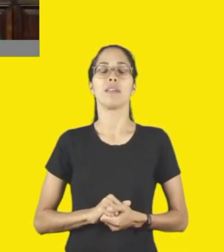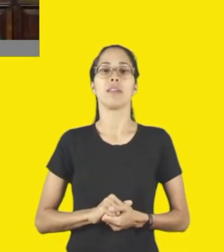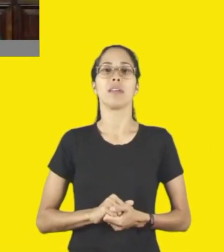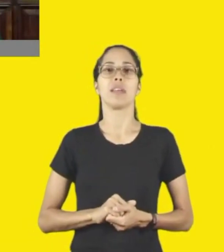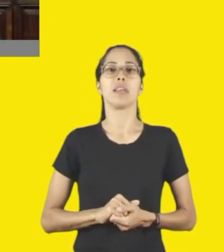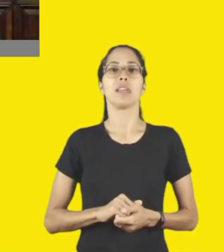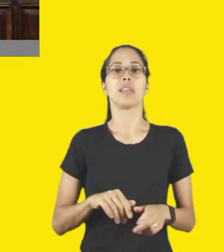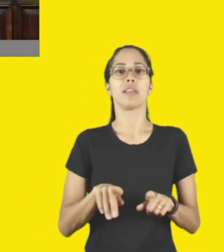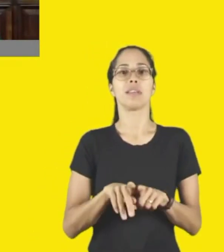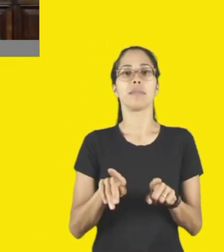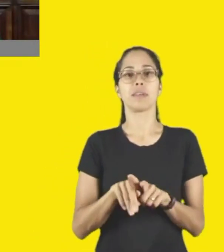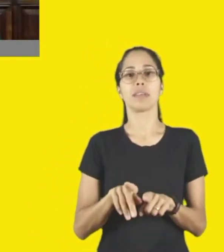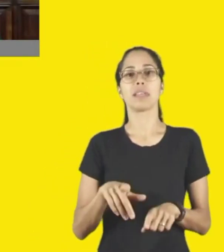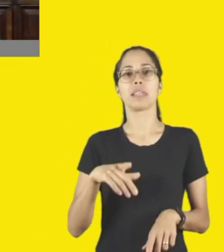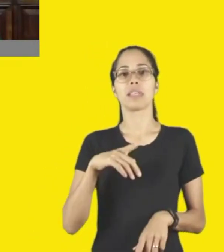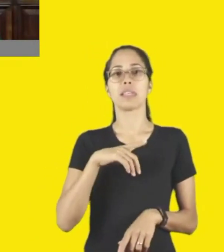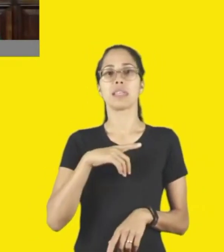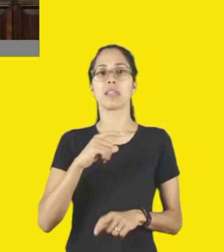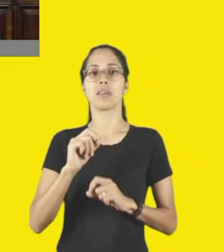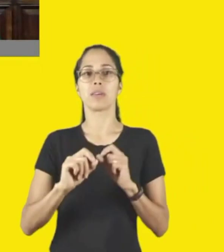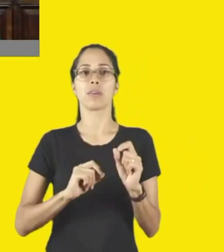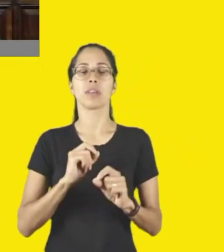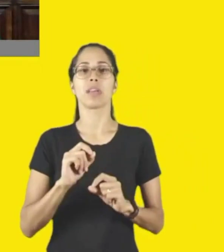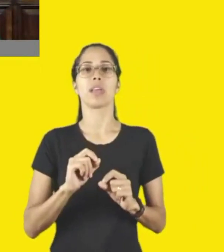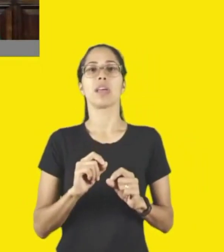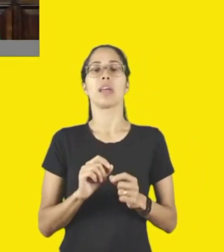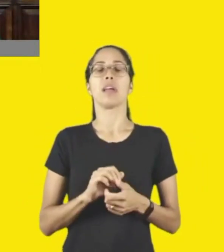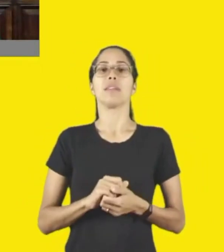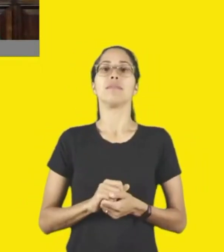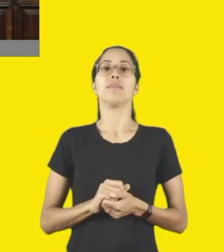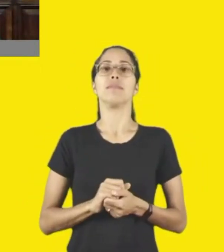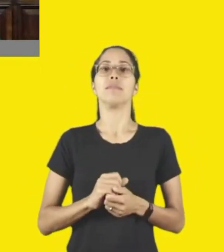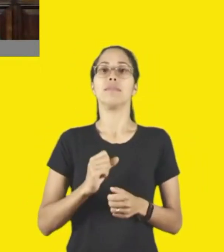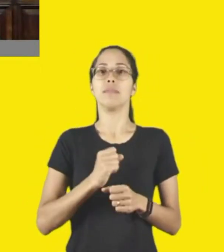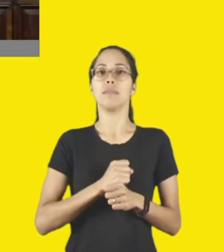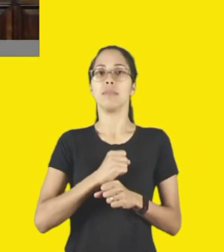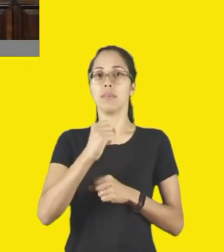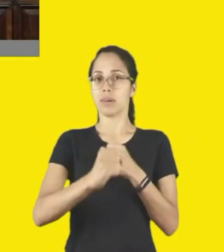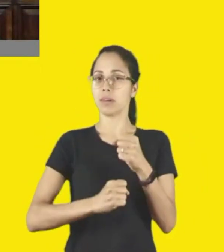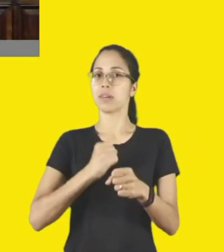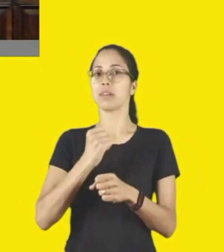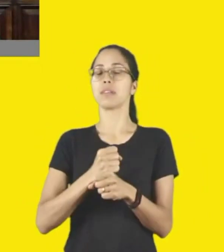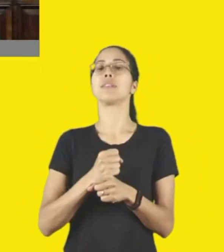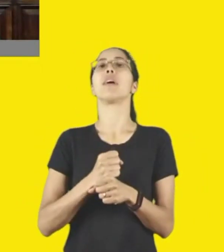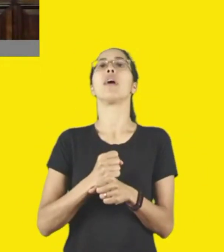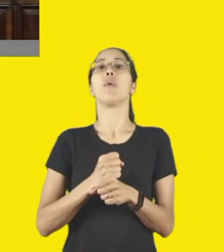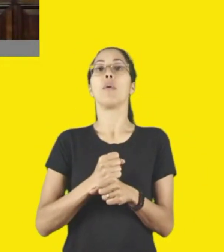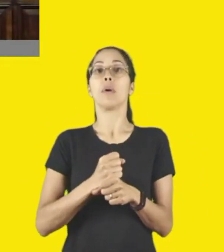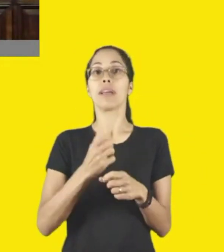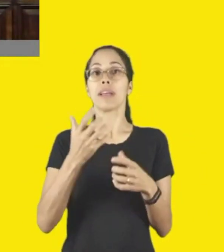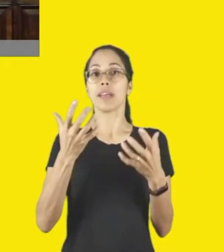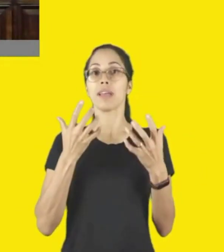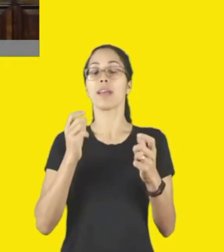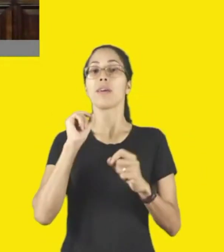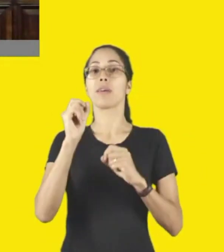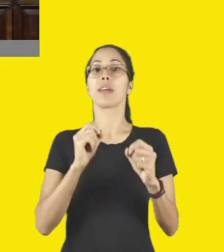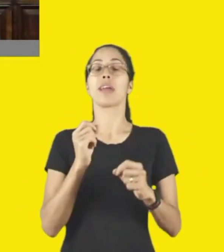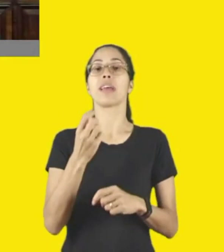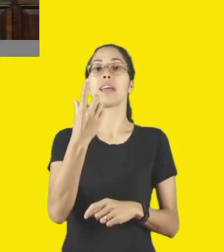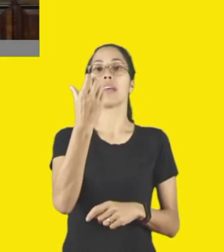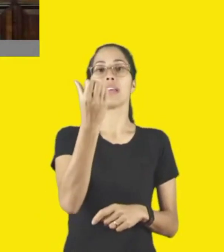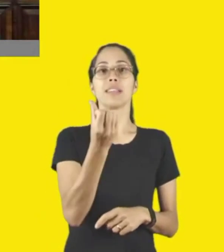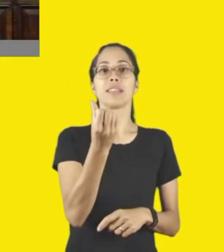ter muito mais, na verdade, a gente, o ano que vem, quer tentar fechar os 645 municípios, pelo menos com o atendimento